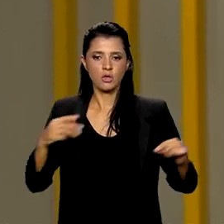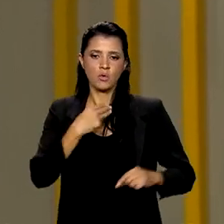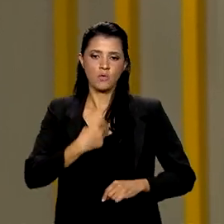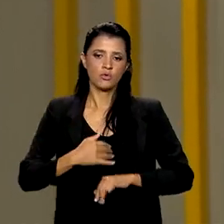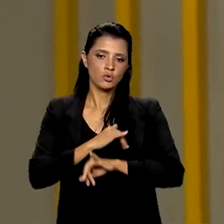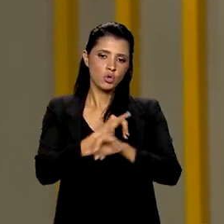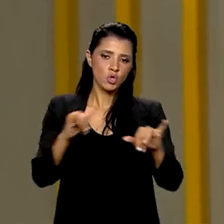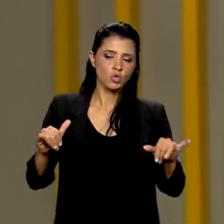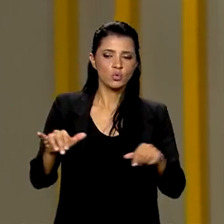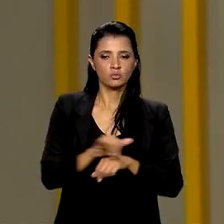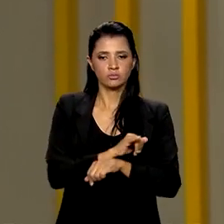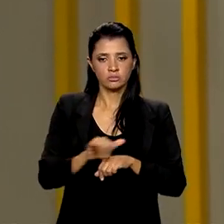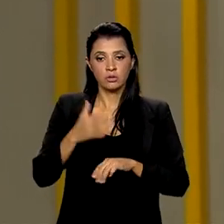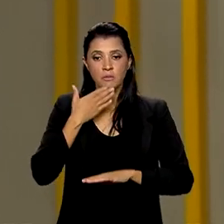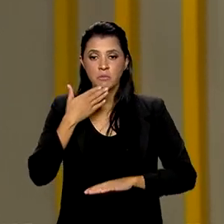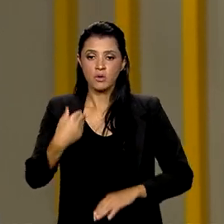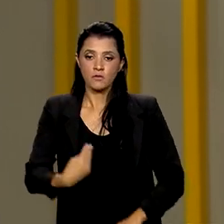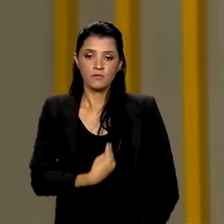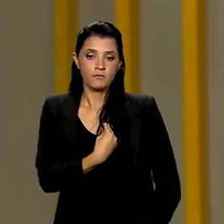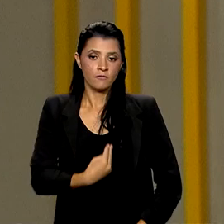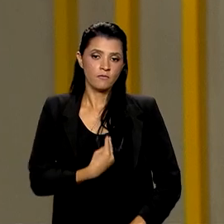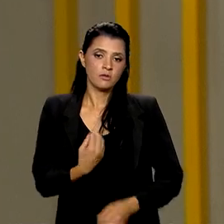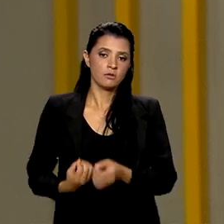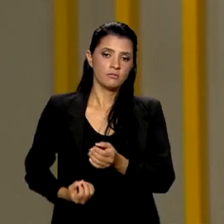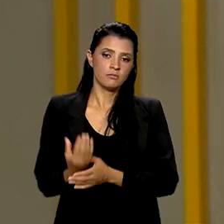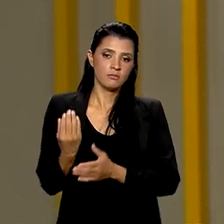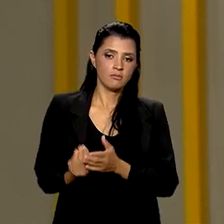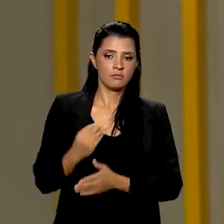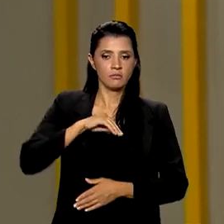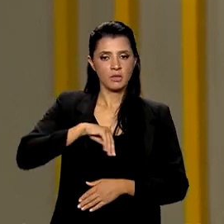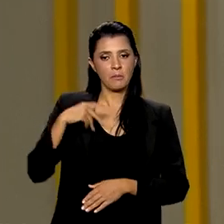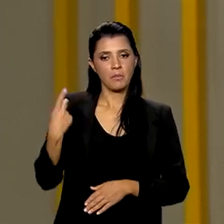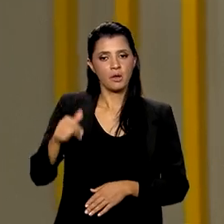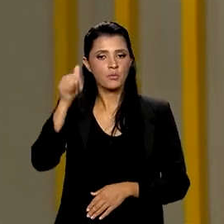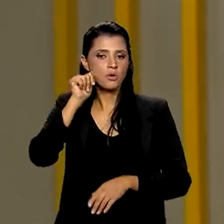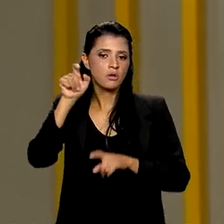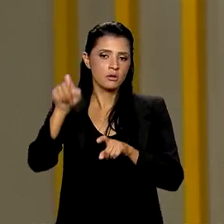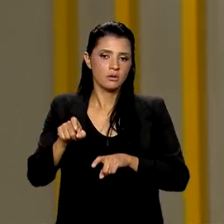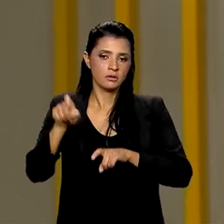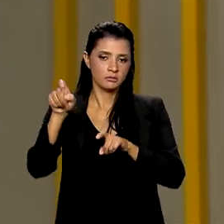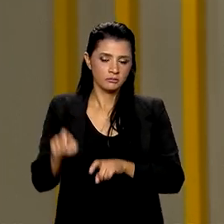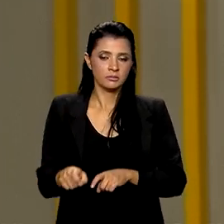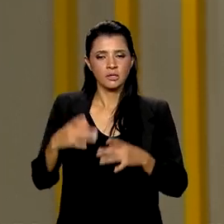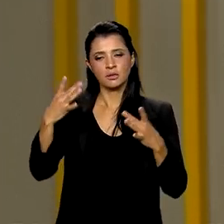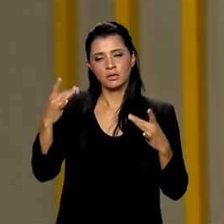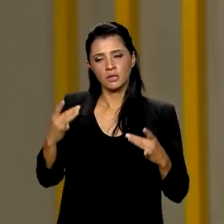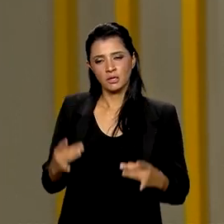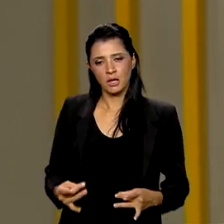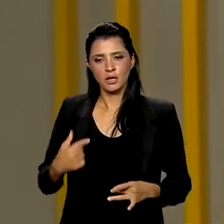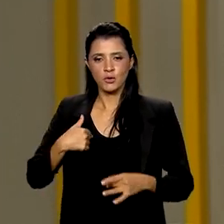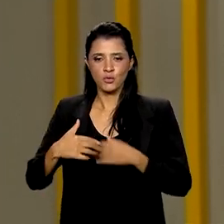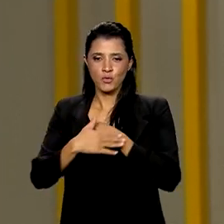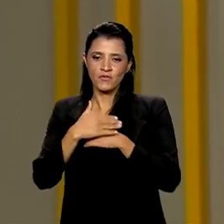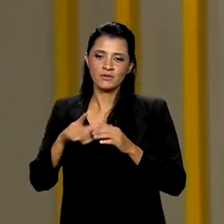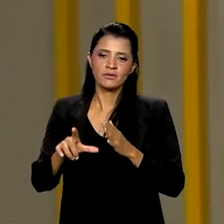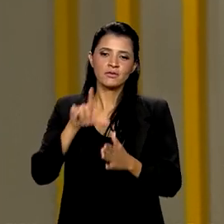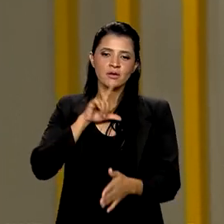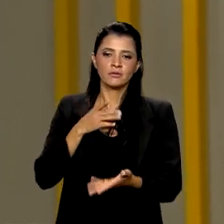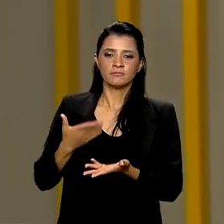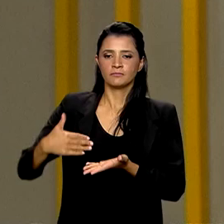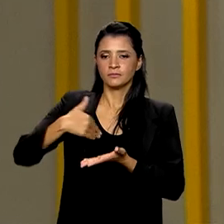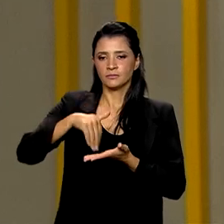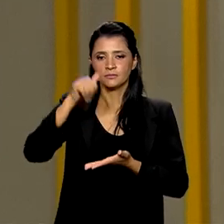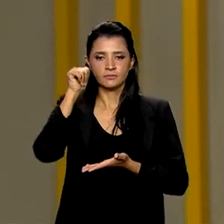proporcionar melhoria de vida e geração de renda para mulheres do campo. E para saber os detalhes, eu conversei mais cedo com a